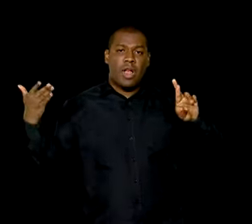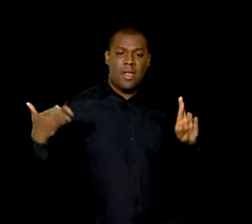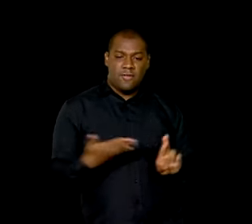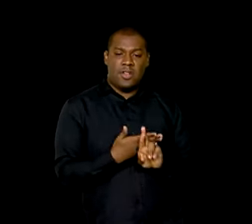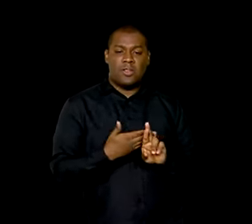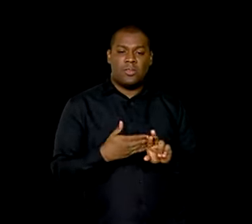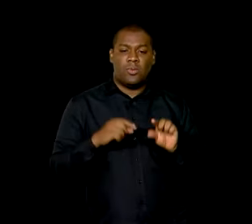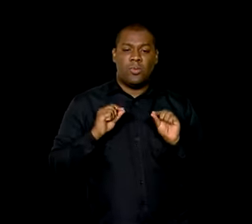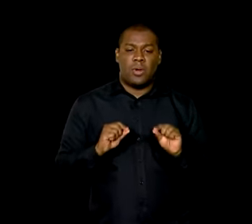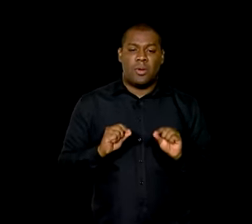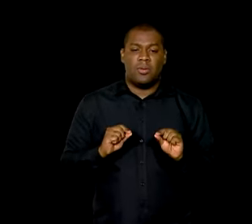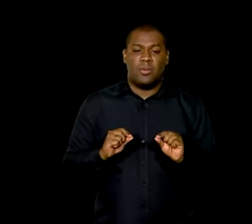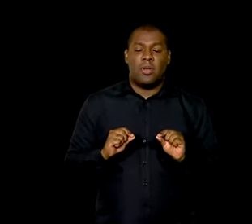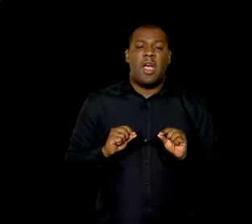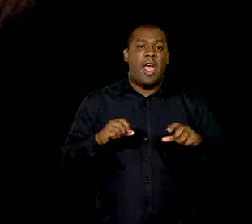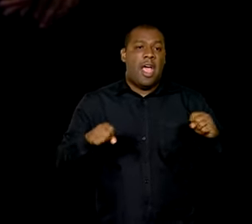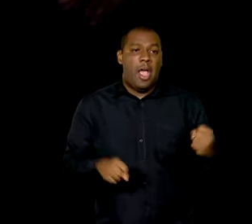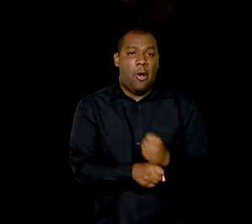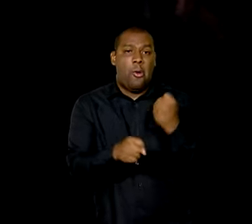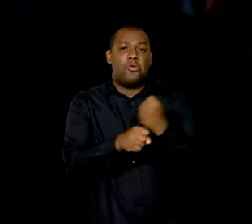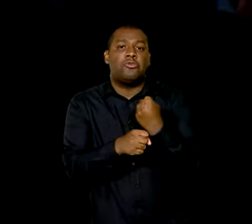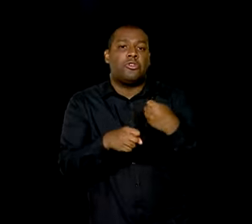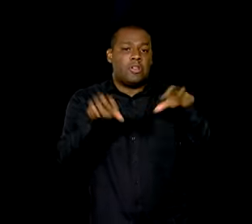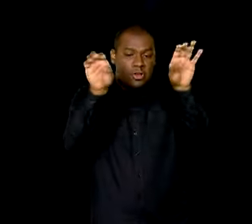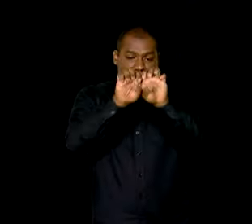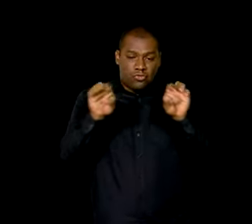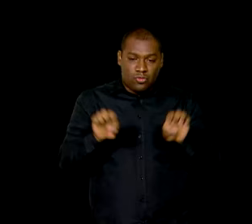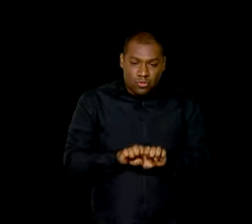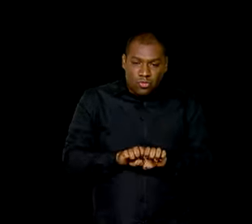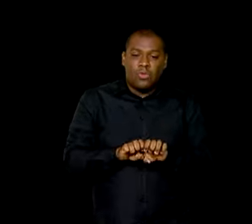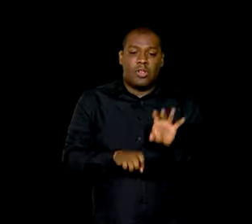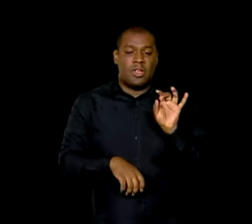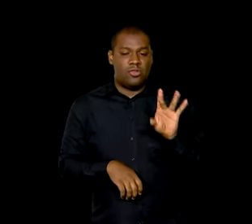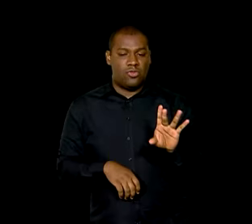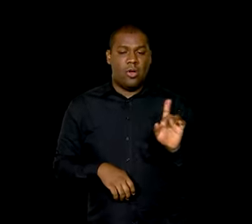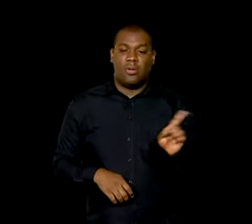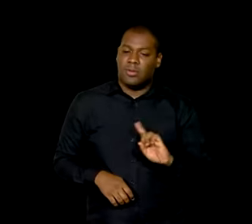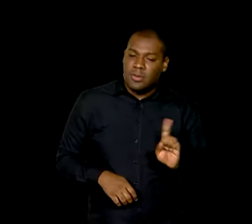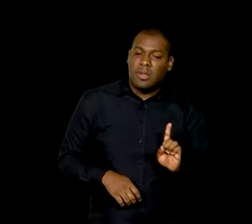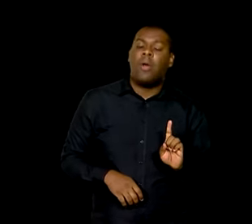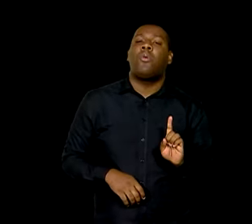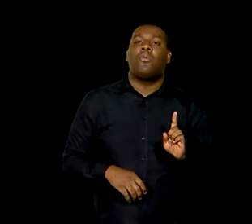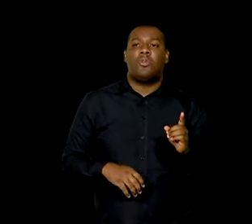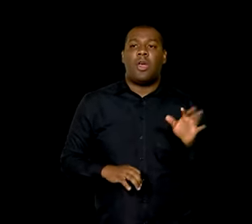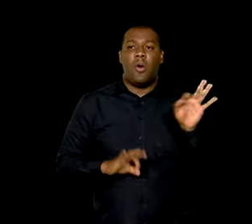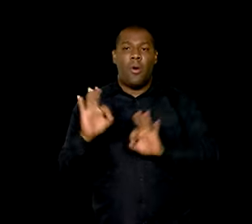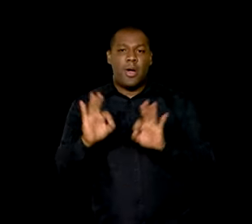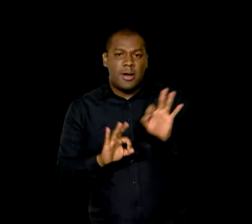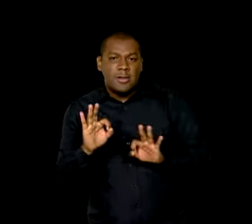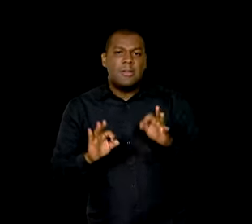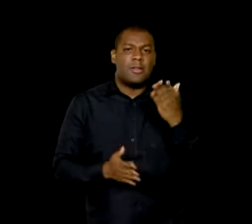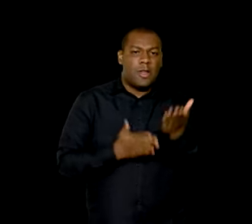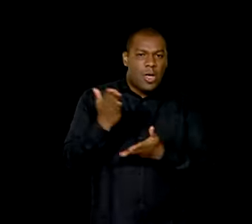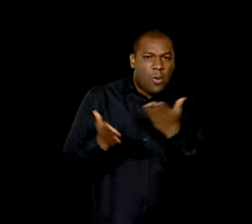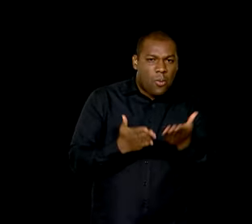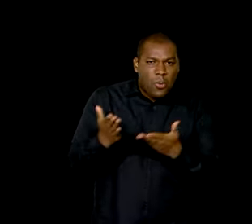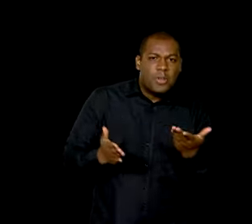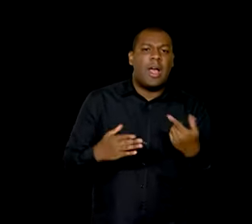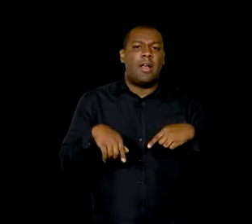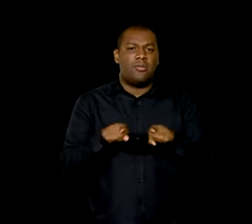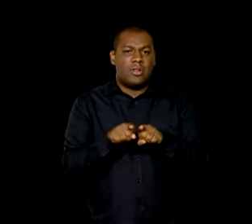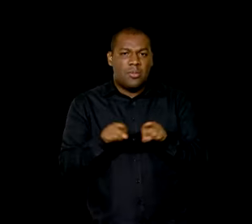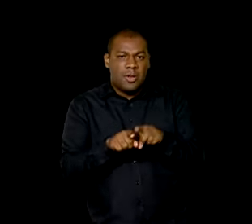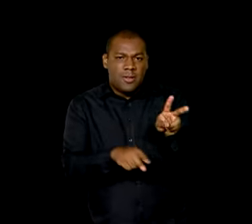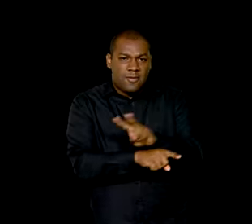que vai além de obras de infraestrutura, vai na linha do cuidado, da vigilância, do acesso